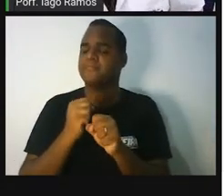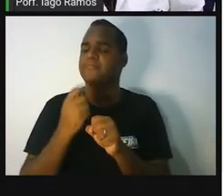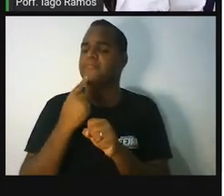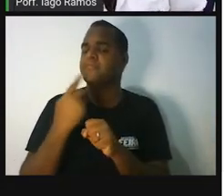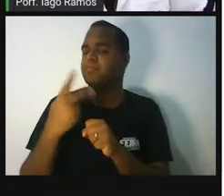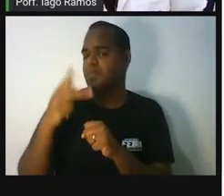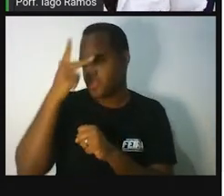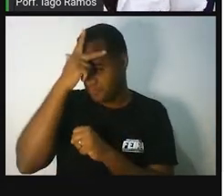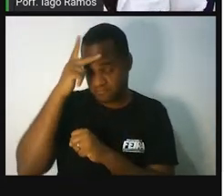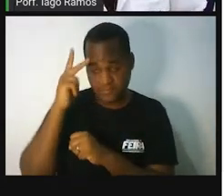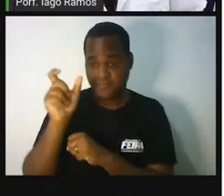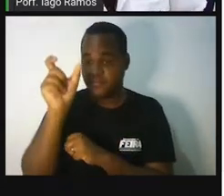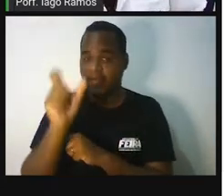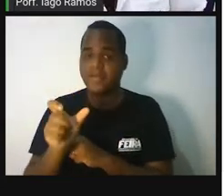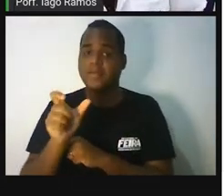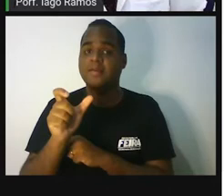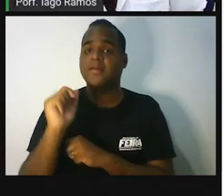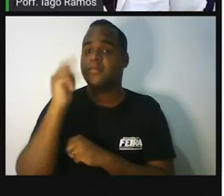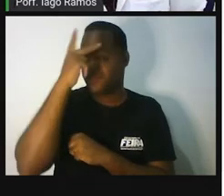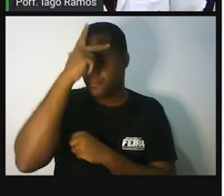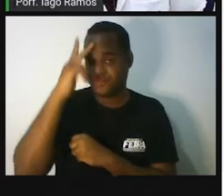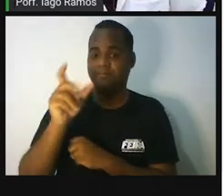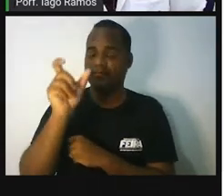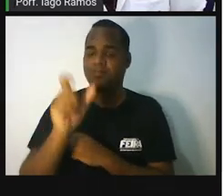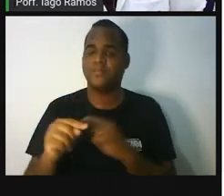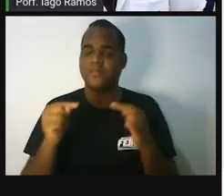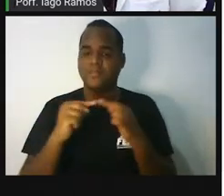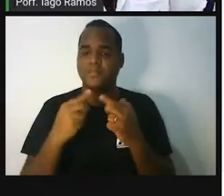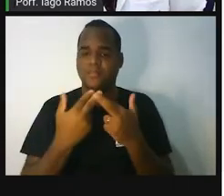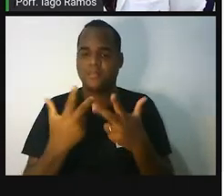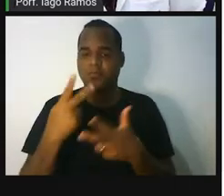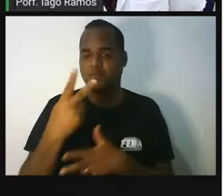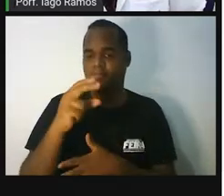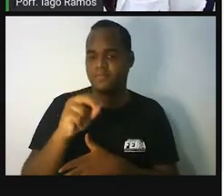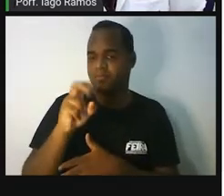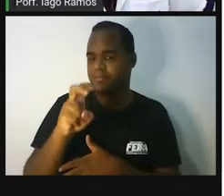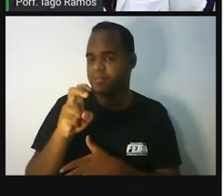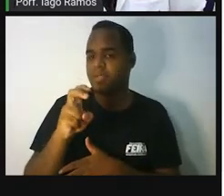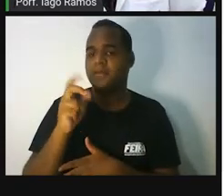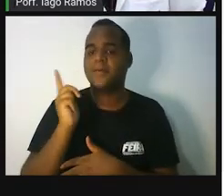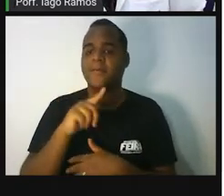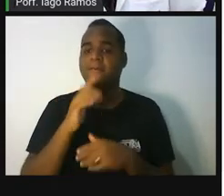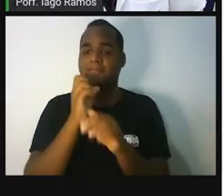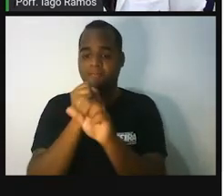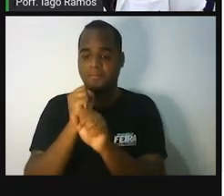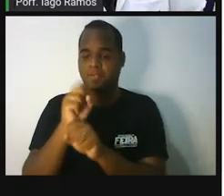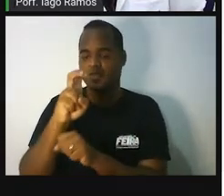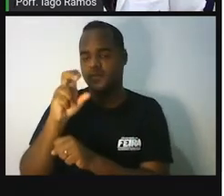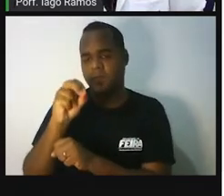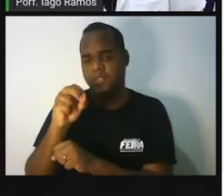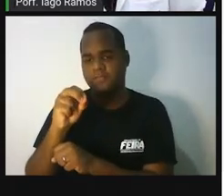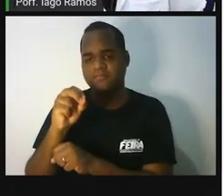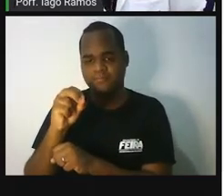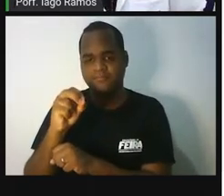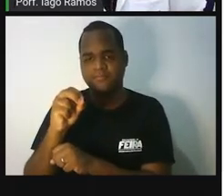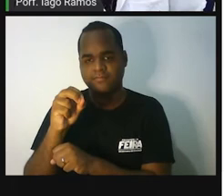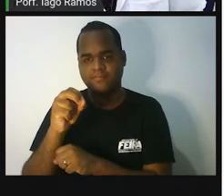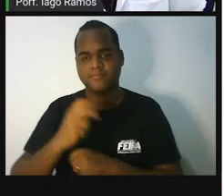com essa pessoa, essa pessoa ia pegar 205 e somar com 50, tá bom?